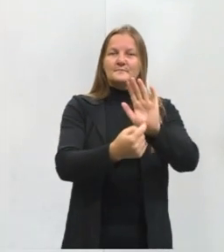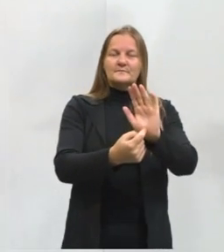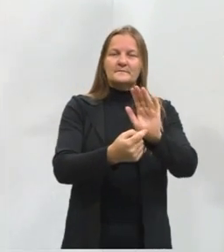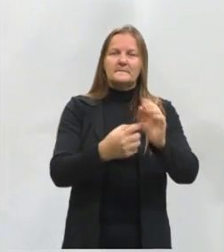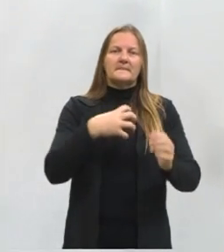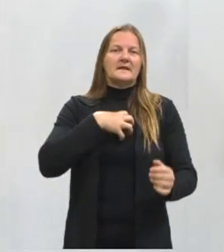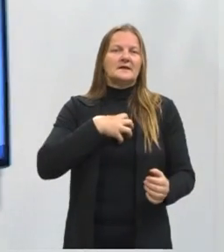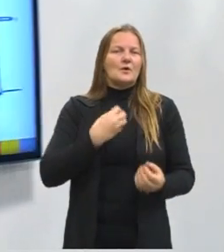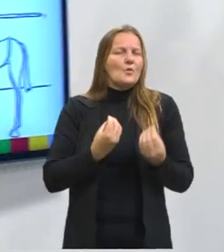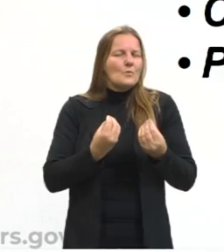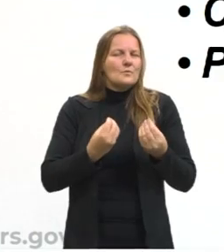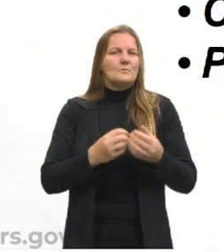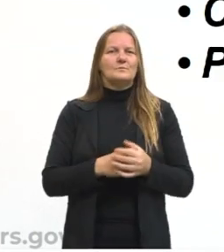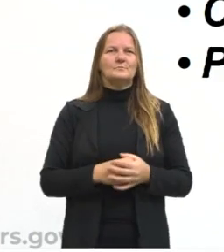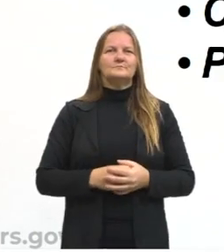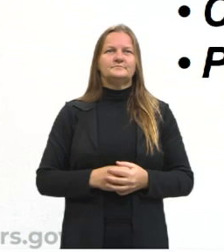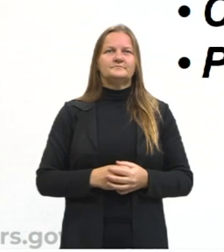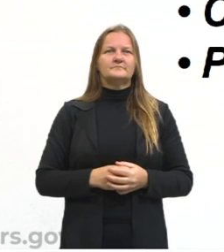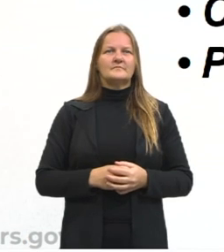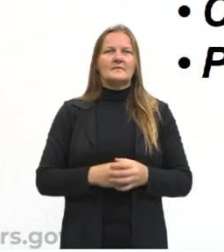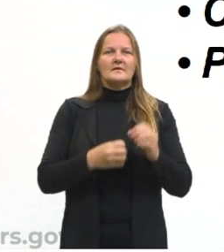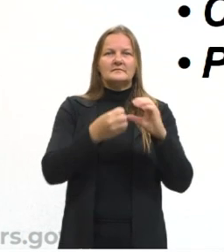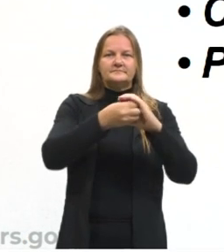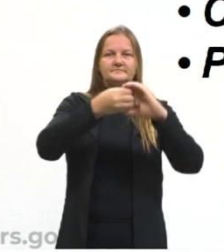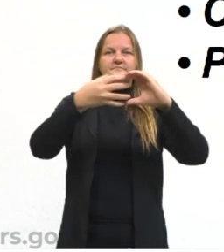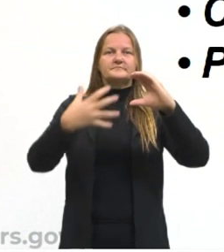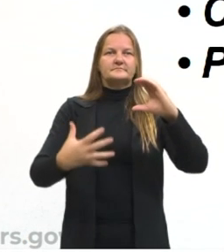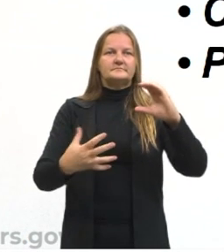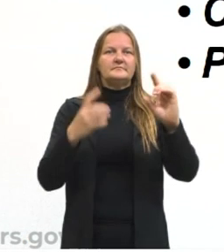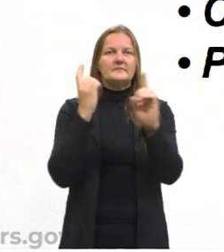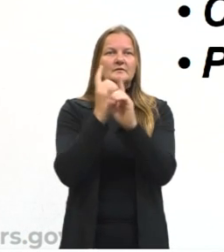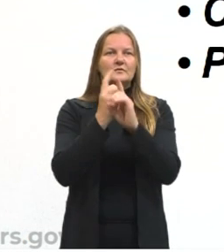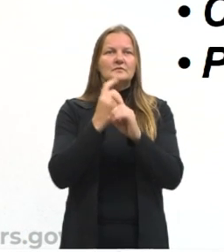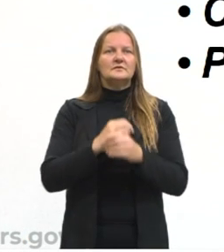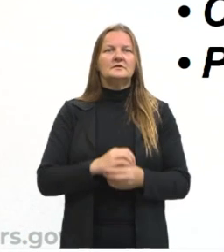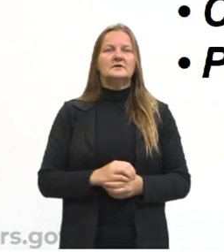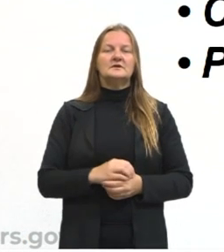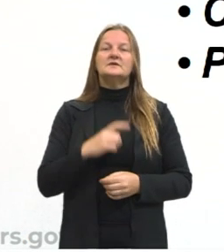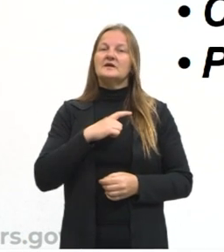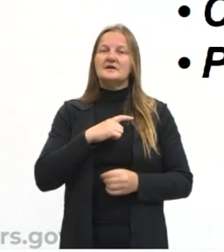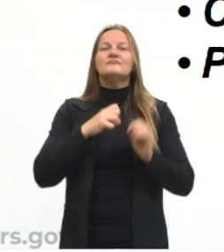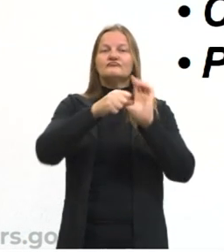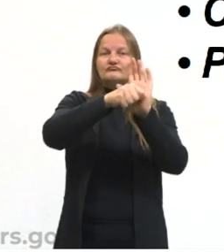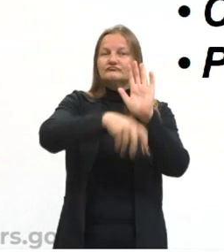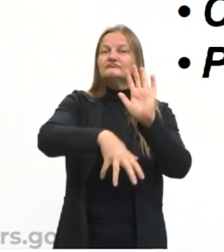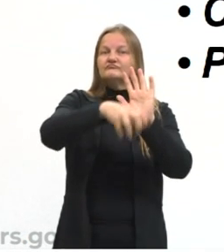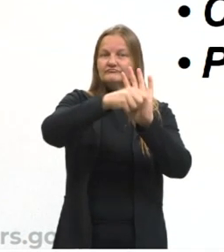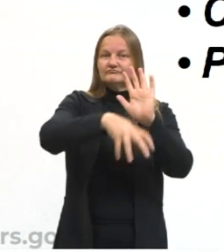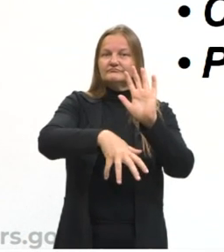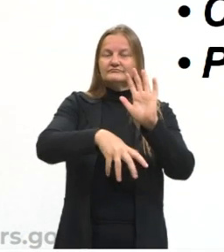esses sentidos figurados, nós vamos encontrar nas figuras da linguagem. Nós vamos trabalhar com a